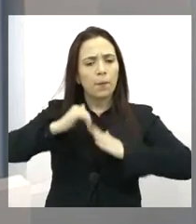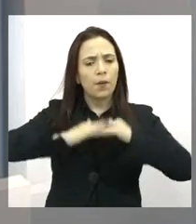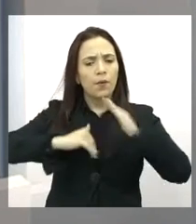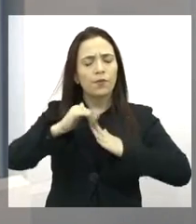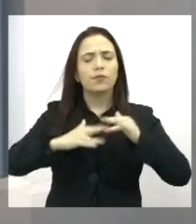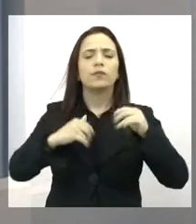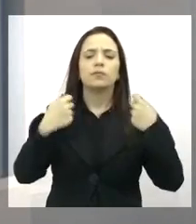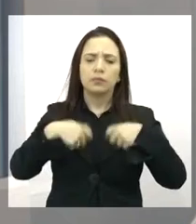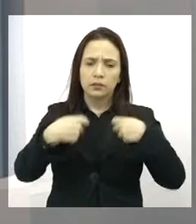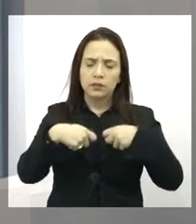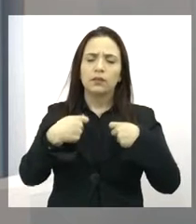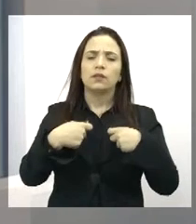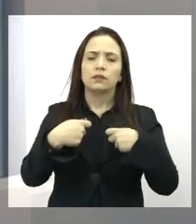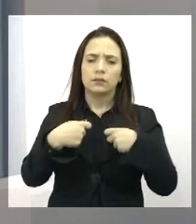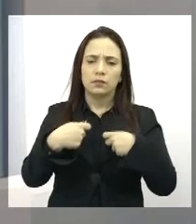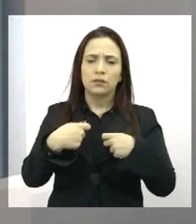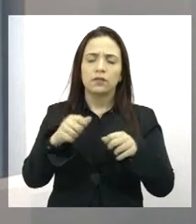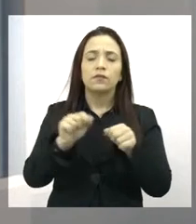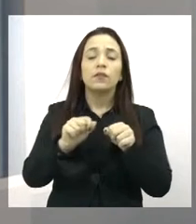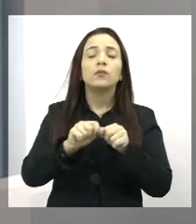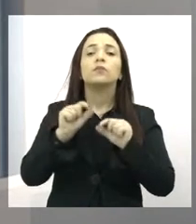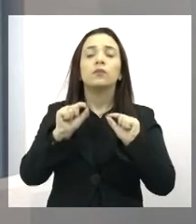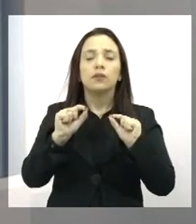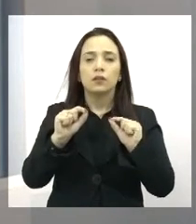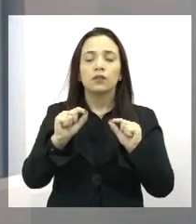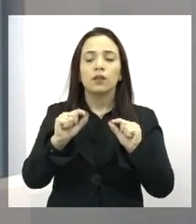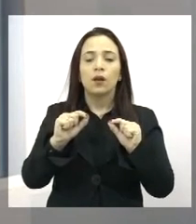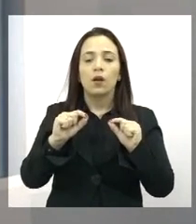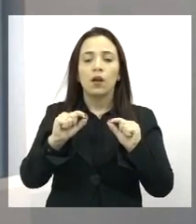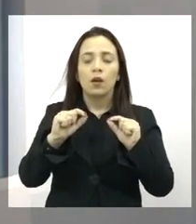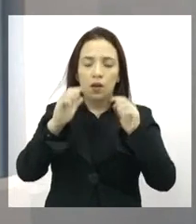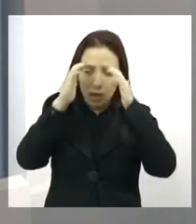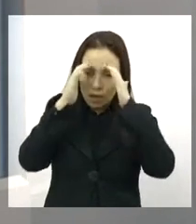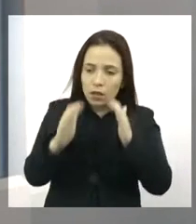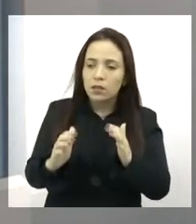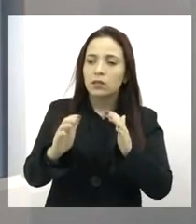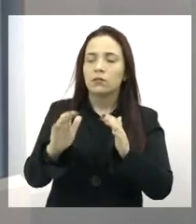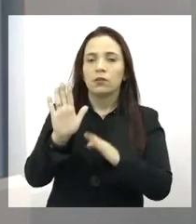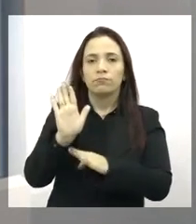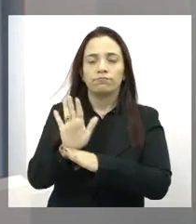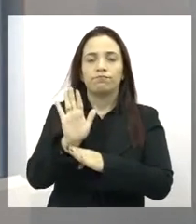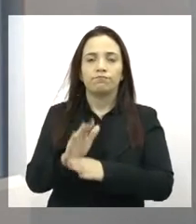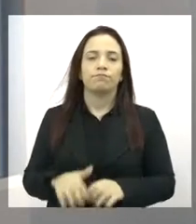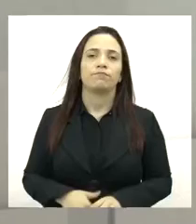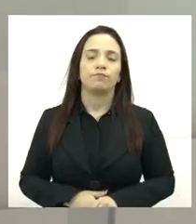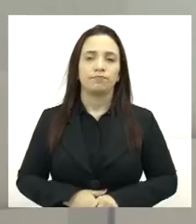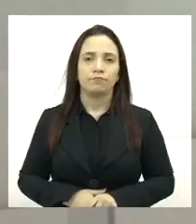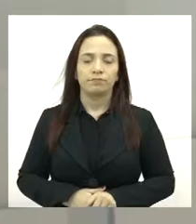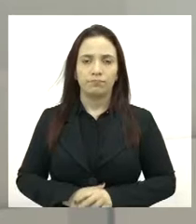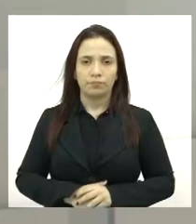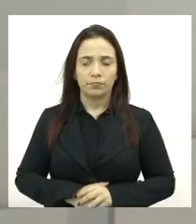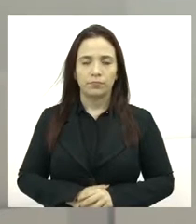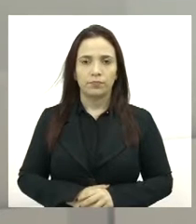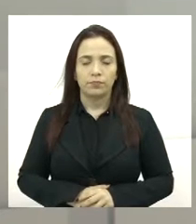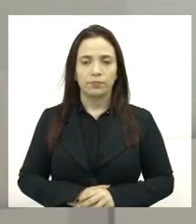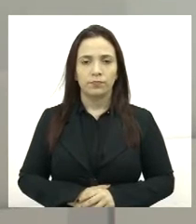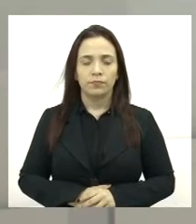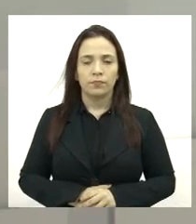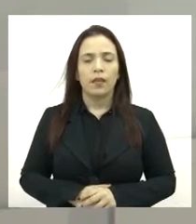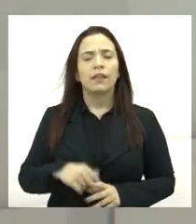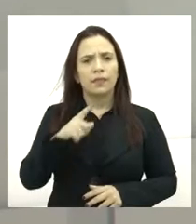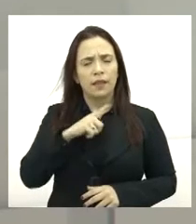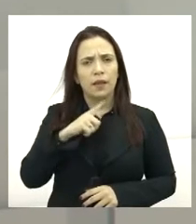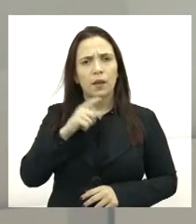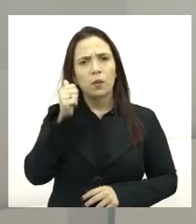fazer ali os procedimentos necessários da forma mais humana e respeitosa possível. E no caso, assim, muitas